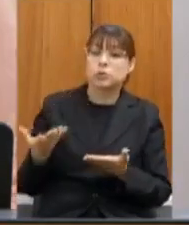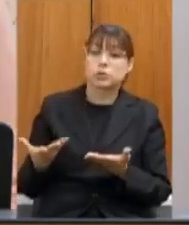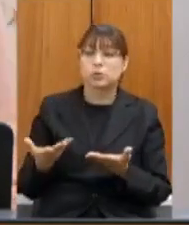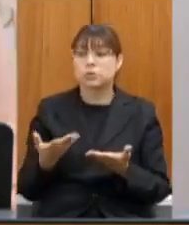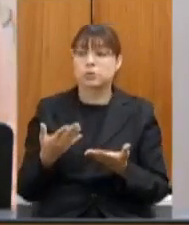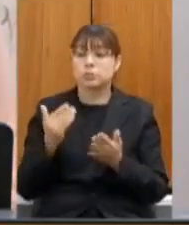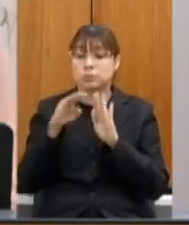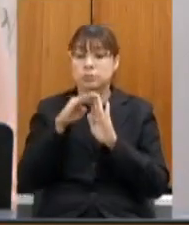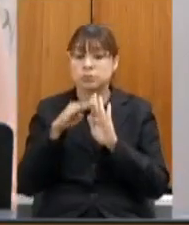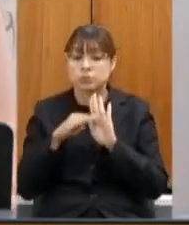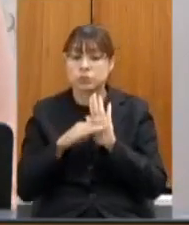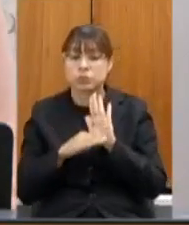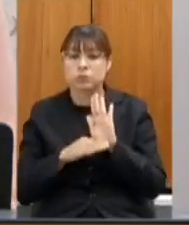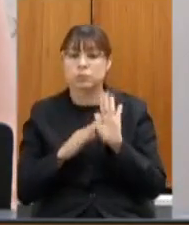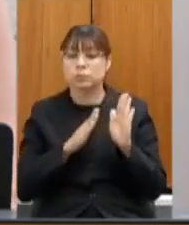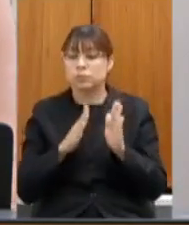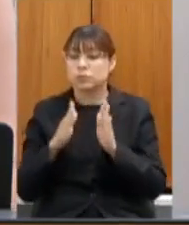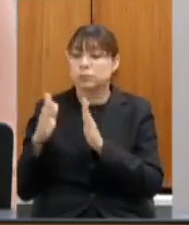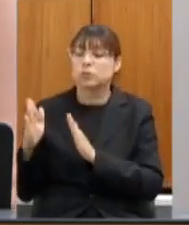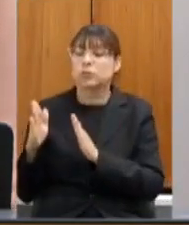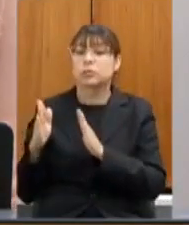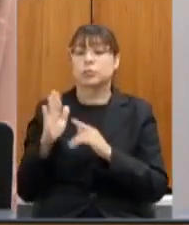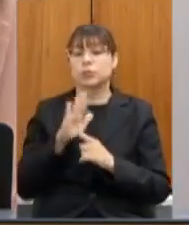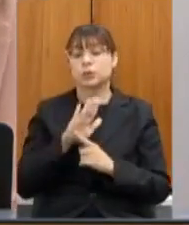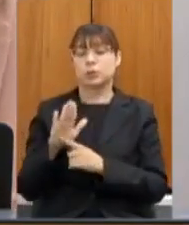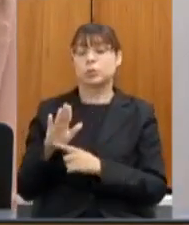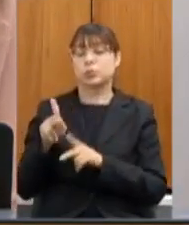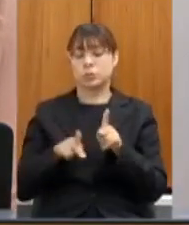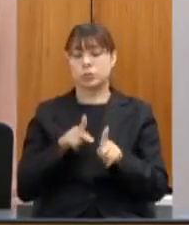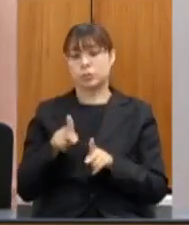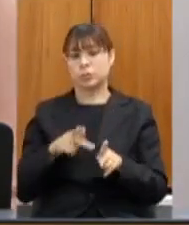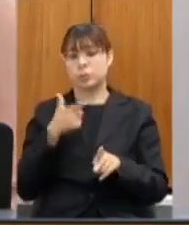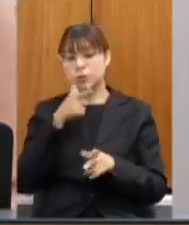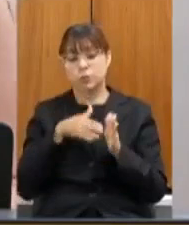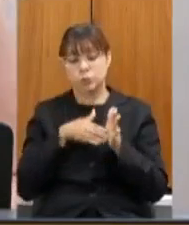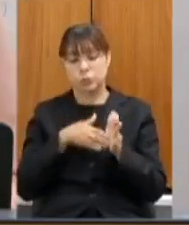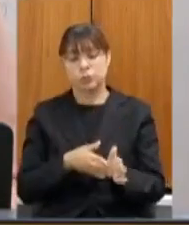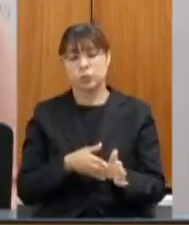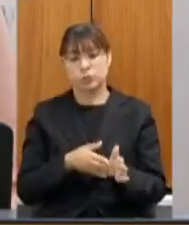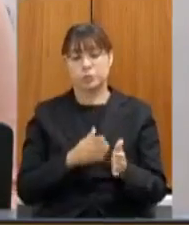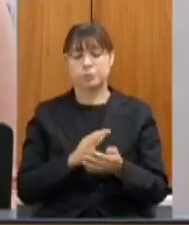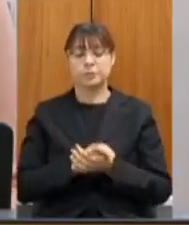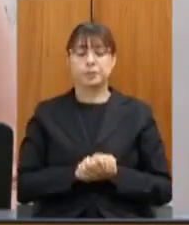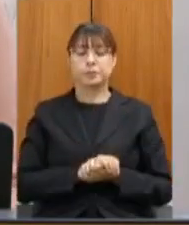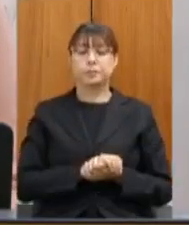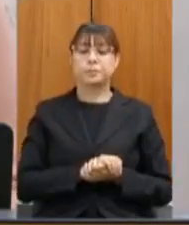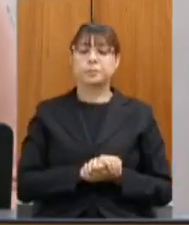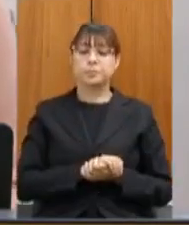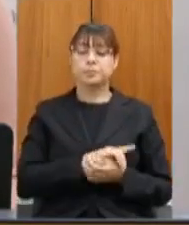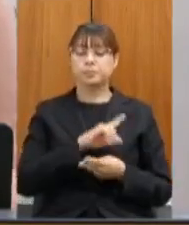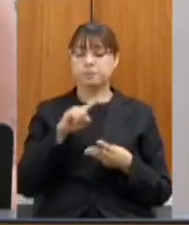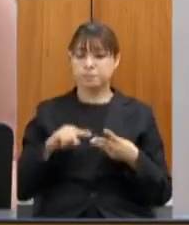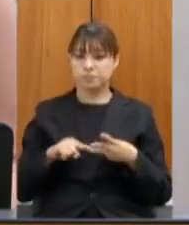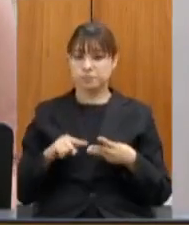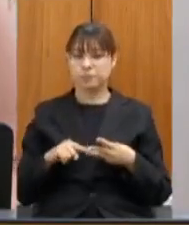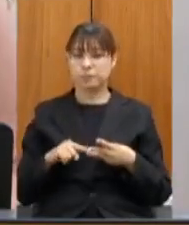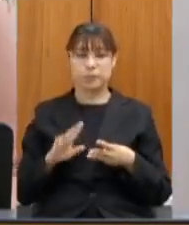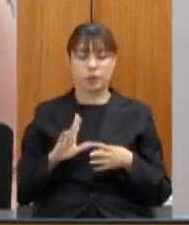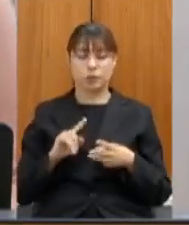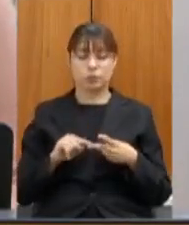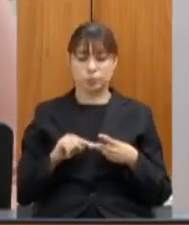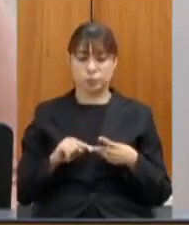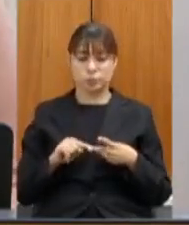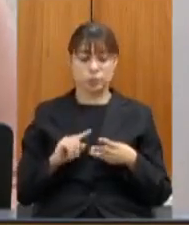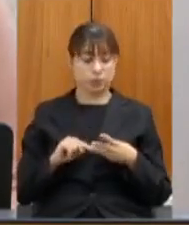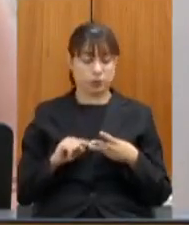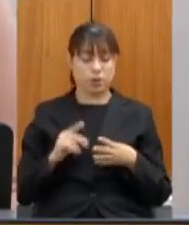seja apresentado à comunidade de modo que ela possa acompanhar esta questão ainda sobre a questão